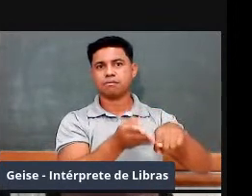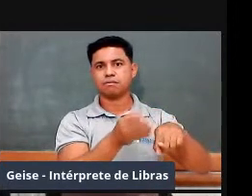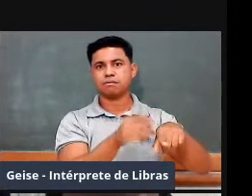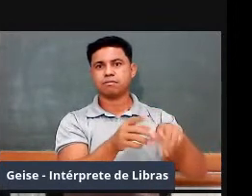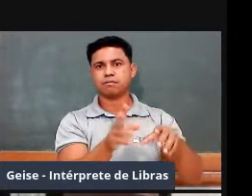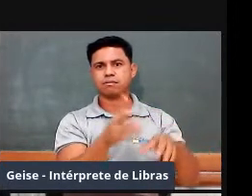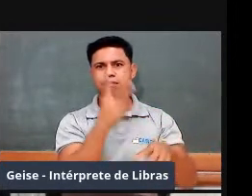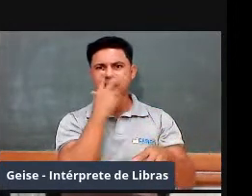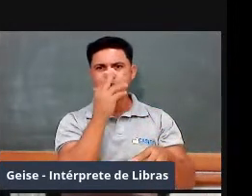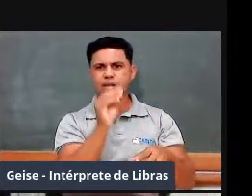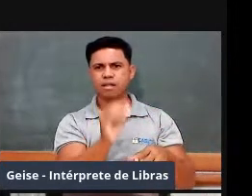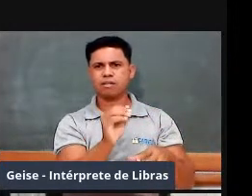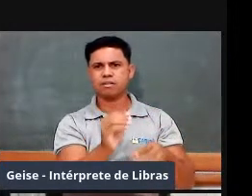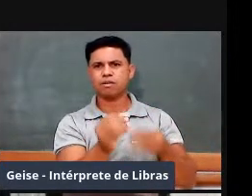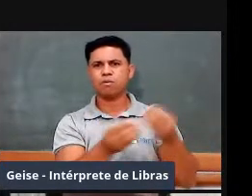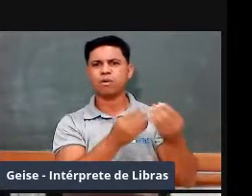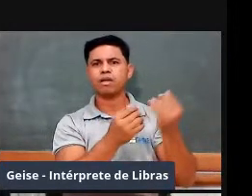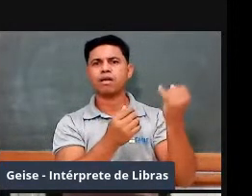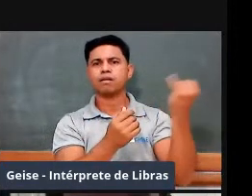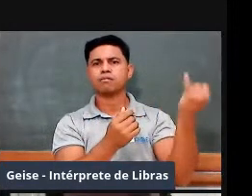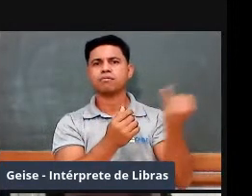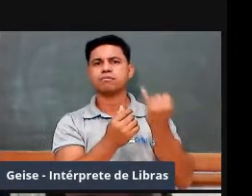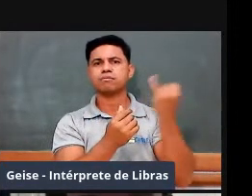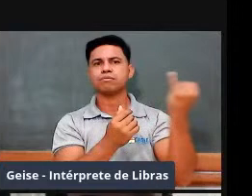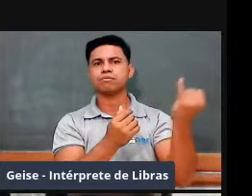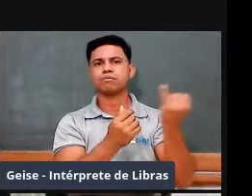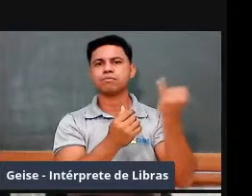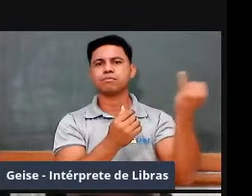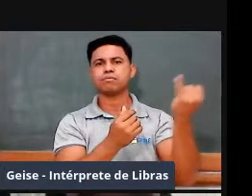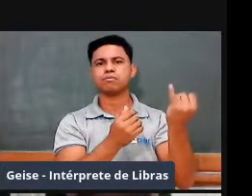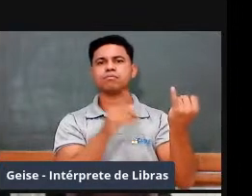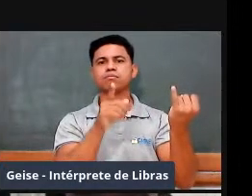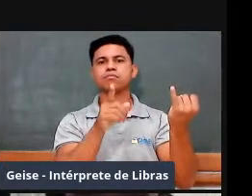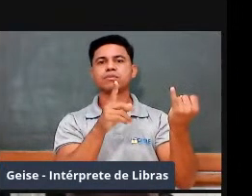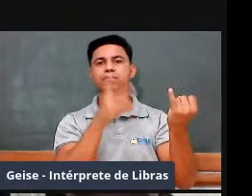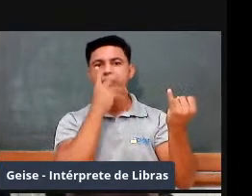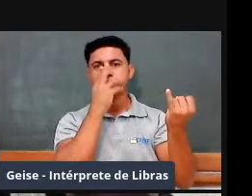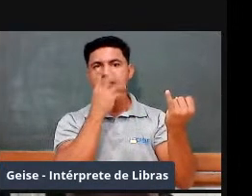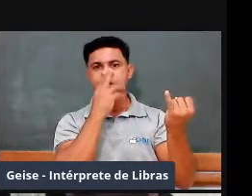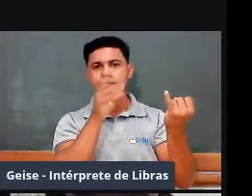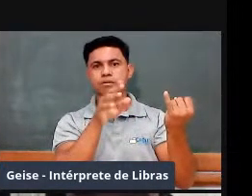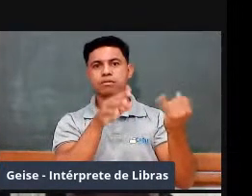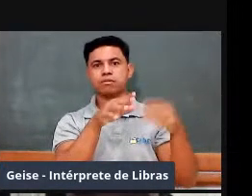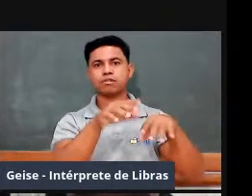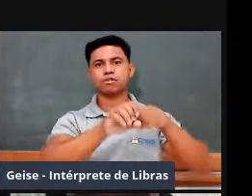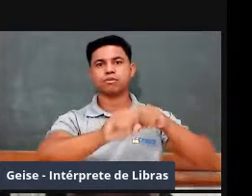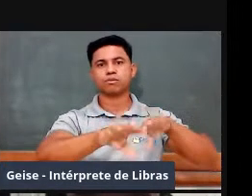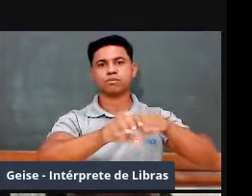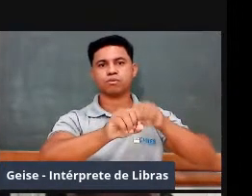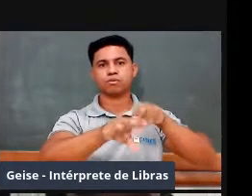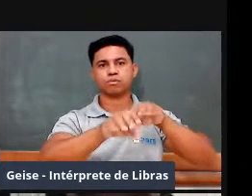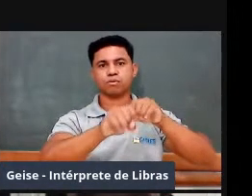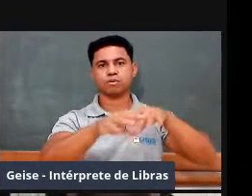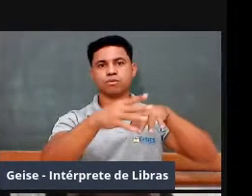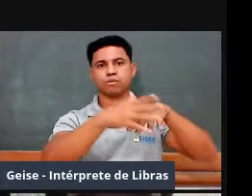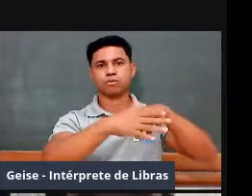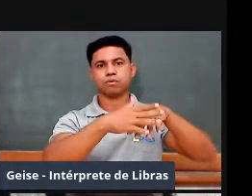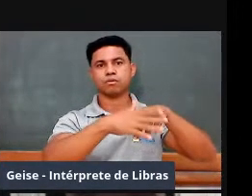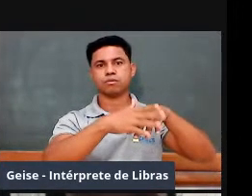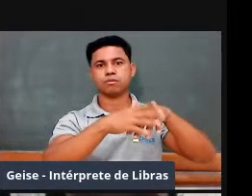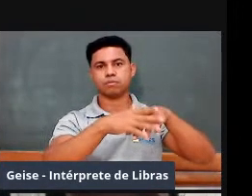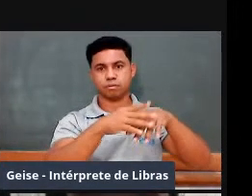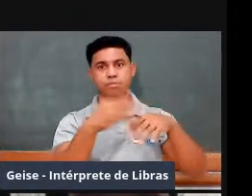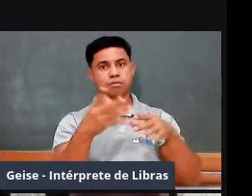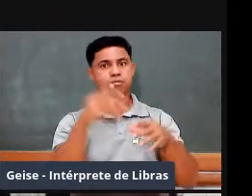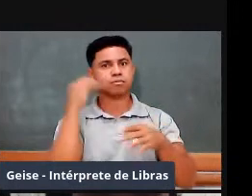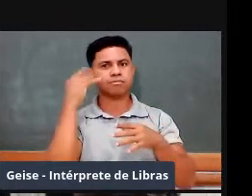importante para o desenvolvimento seguinte, inclusive do ensino da matemática, como a gente vai ver, não é? Que é